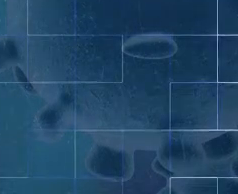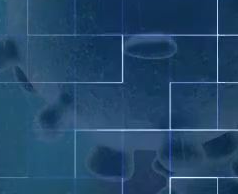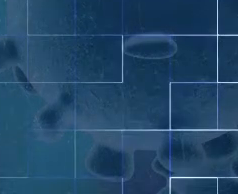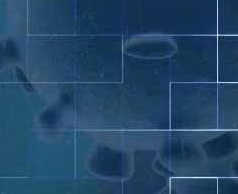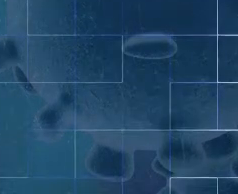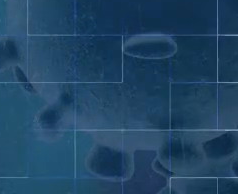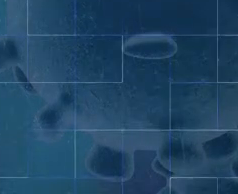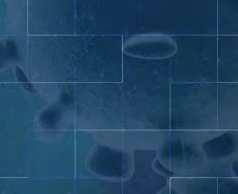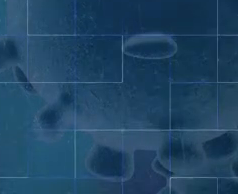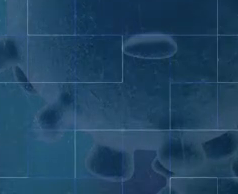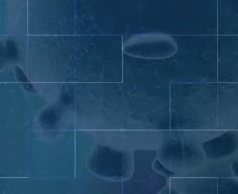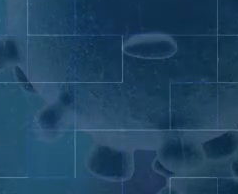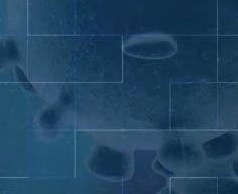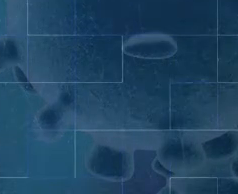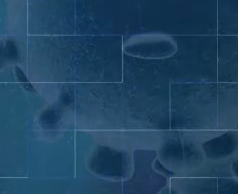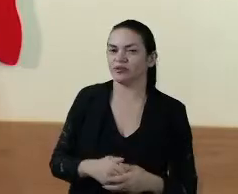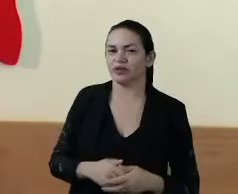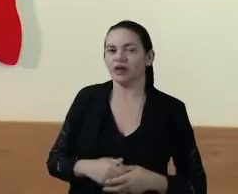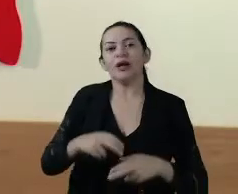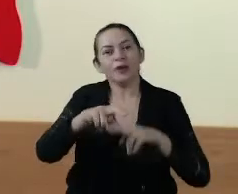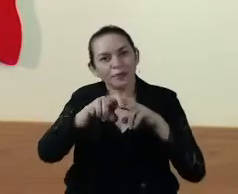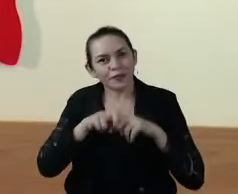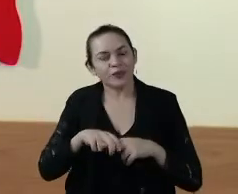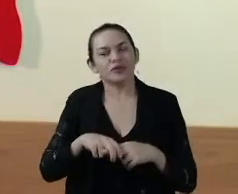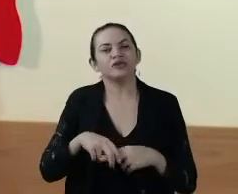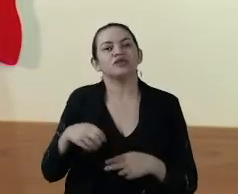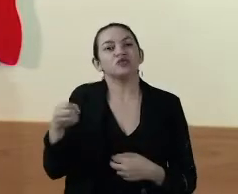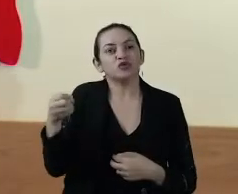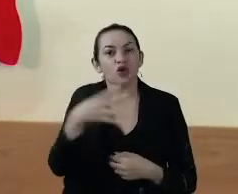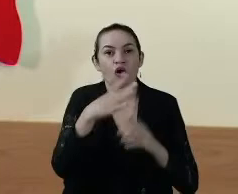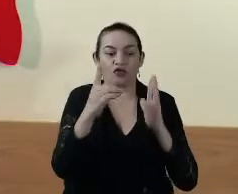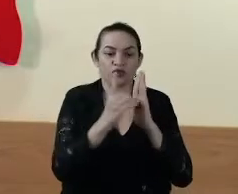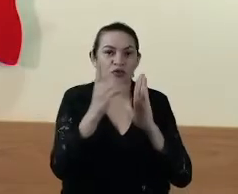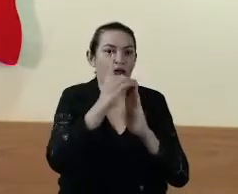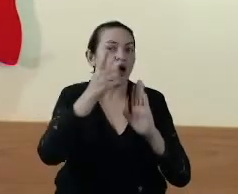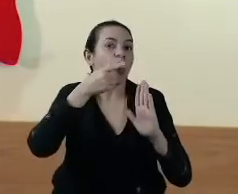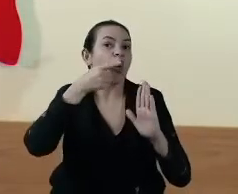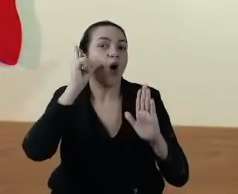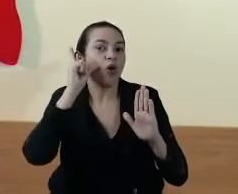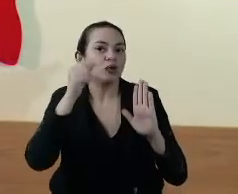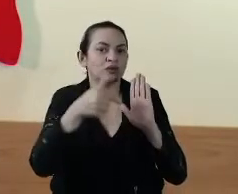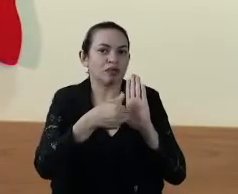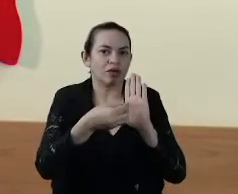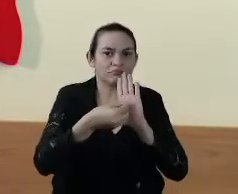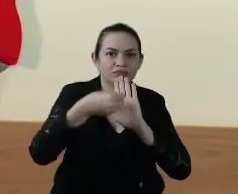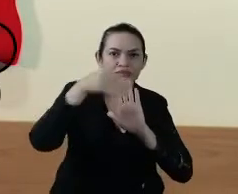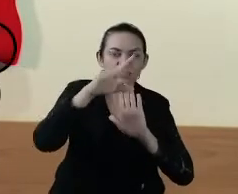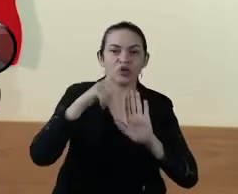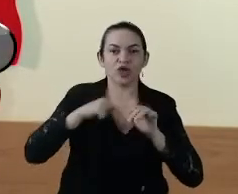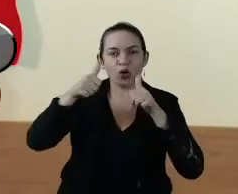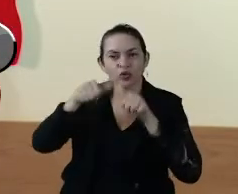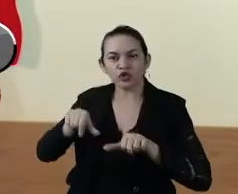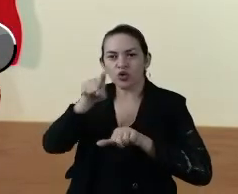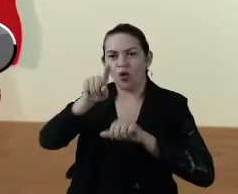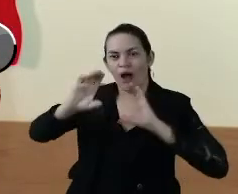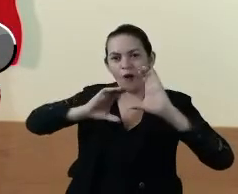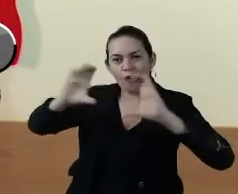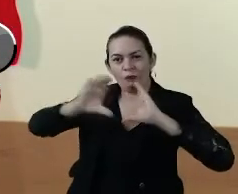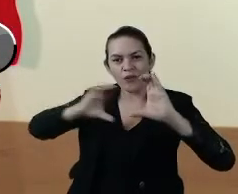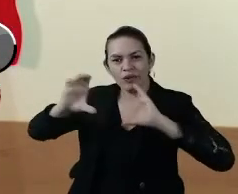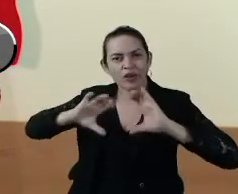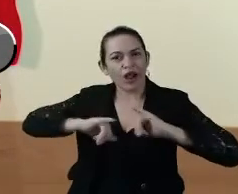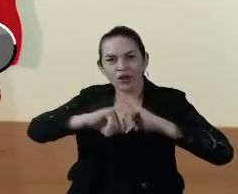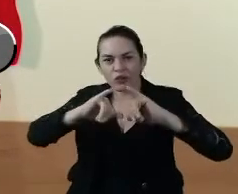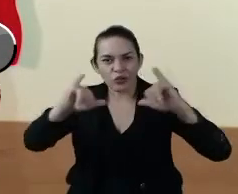Denúncia pelo WhatsApp. Como novidade no decreto que editei ontem, que estou aqui a comunicar a todas as